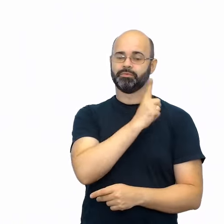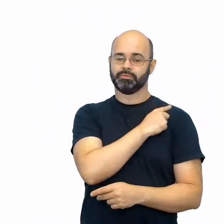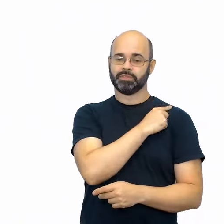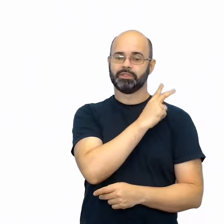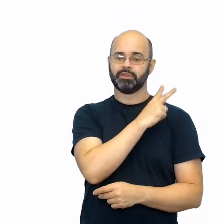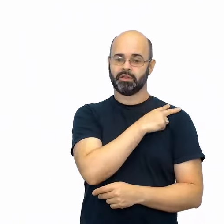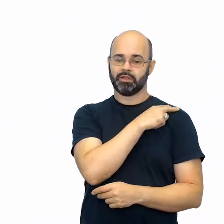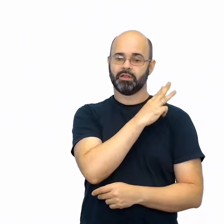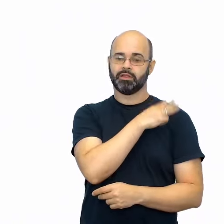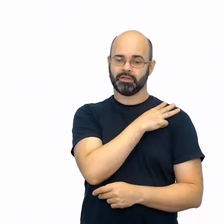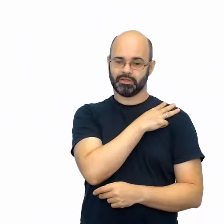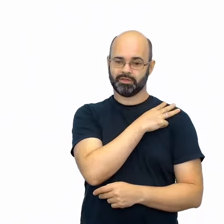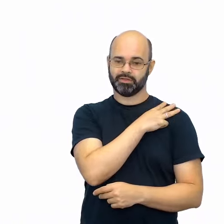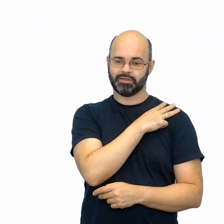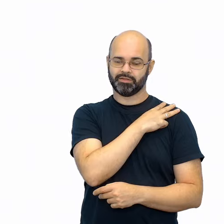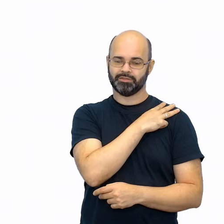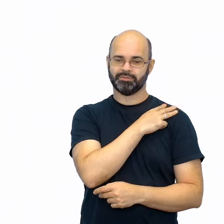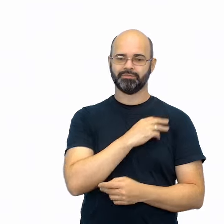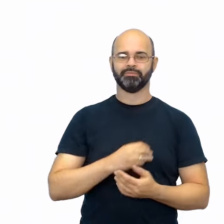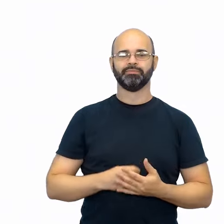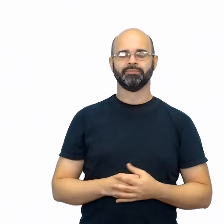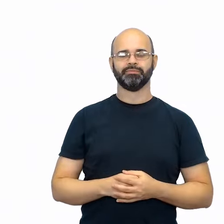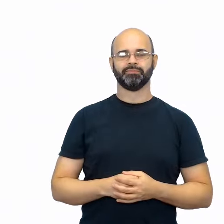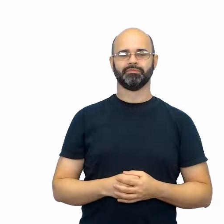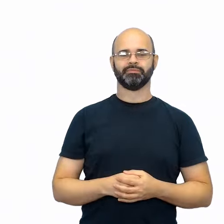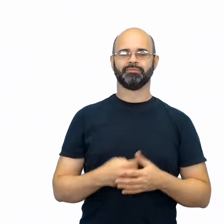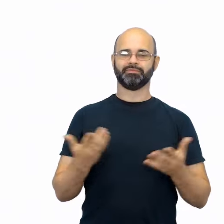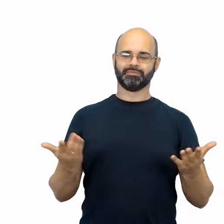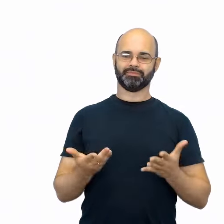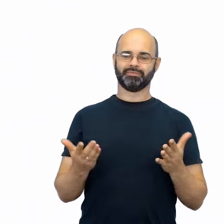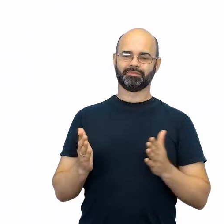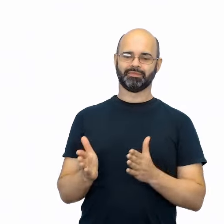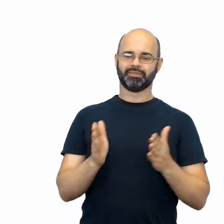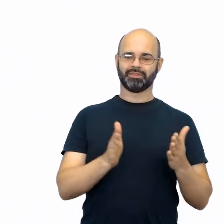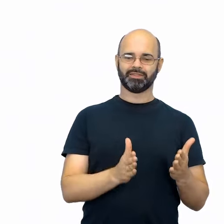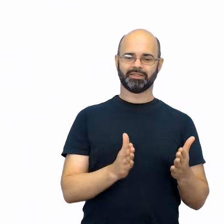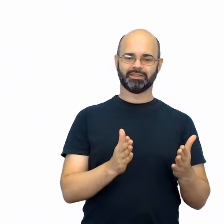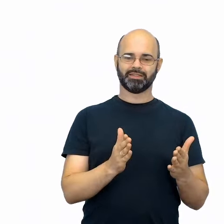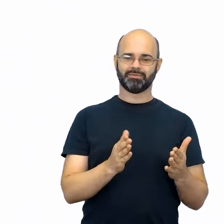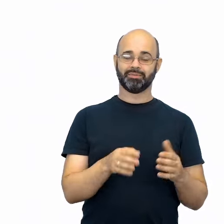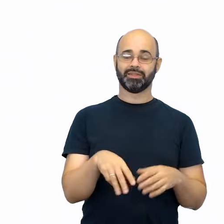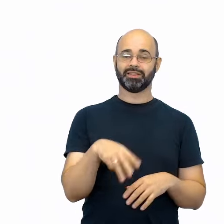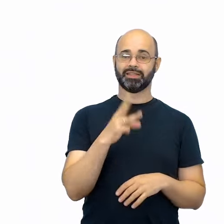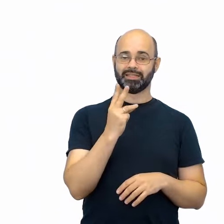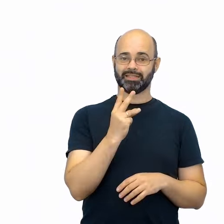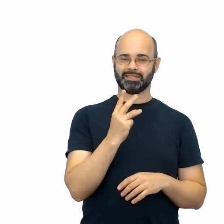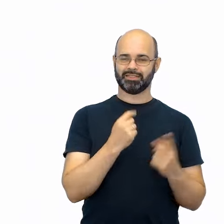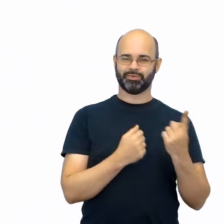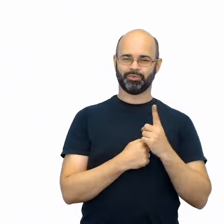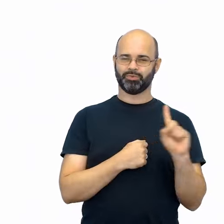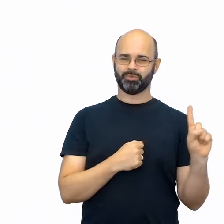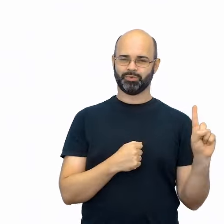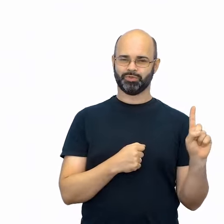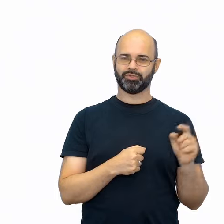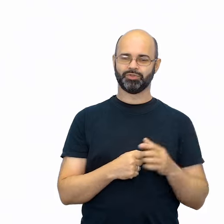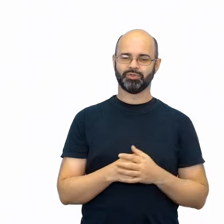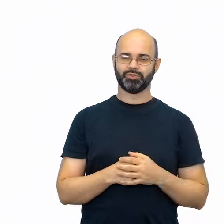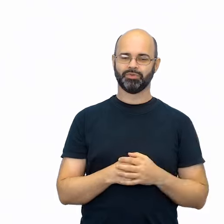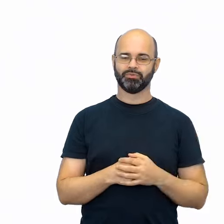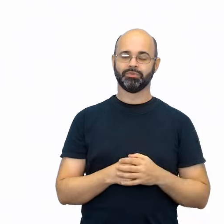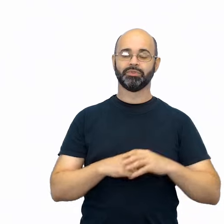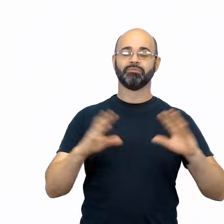segundos e terceiros anos. E, nesse terceiro momento e último, faremos uma síntese do nosso